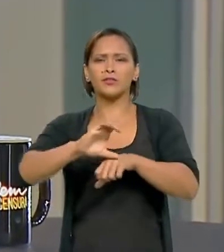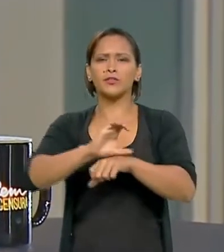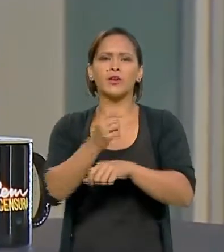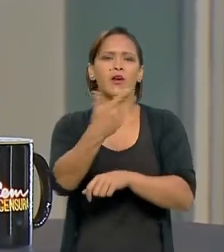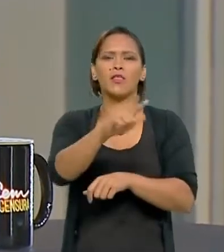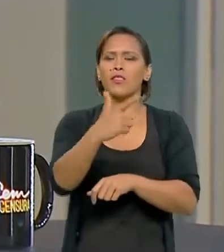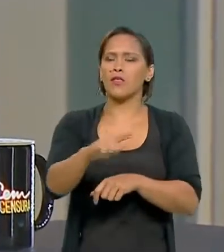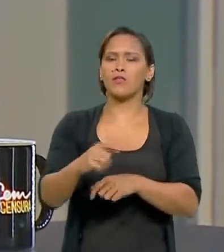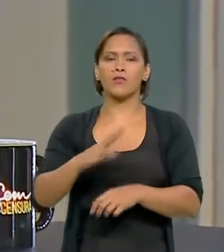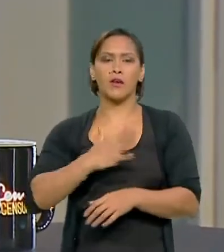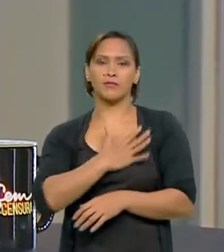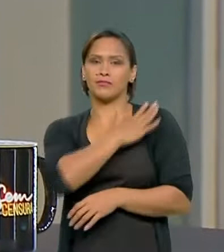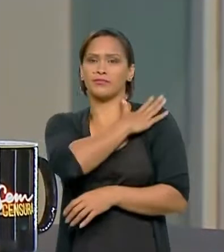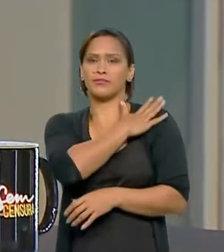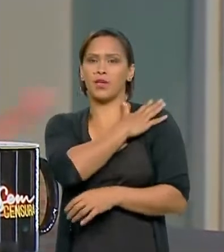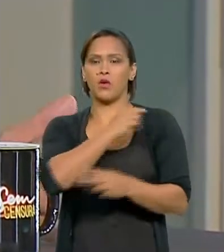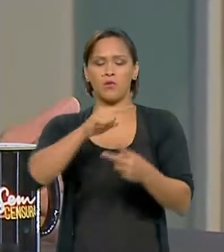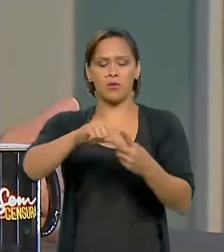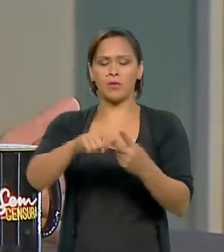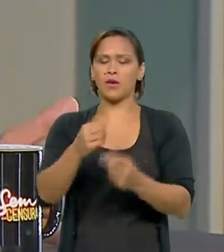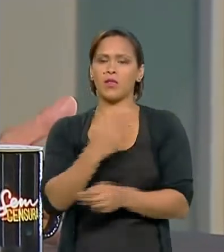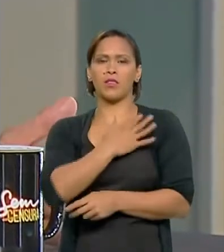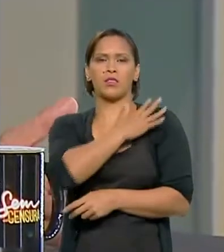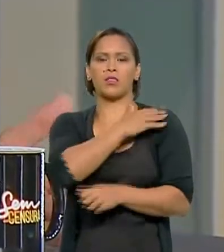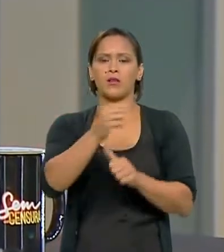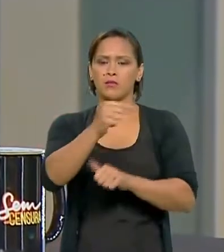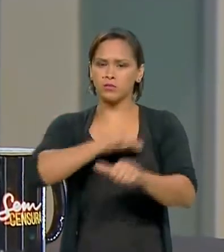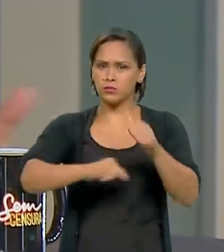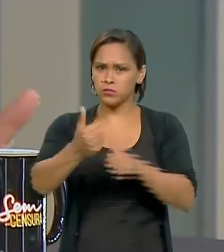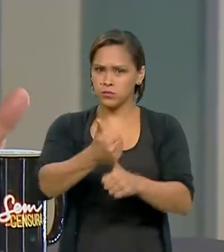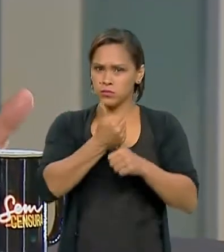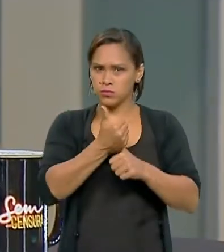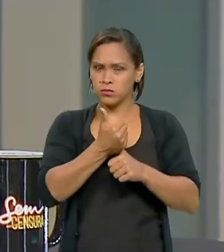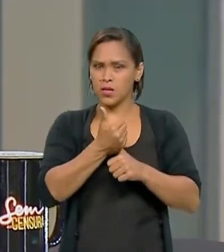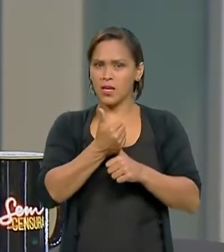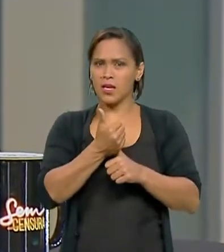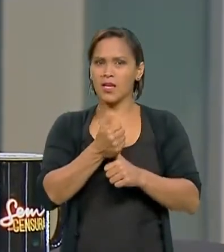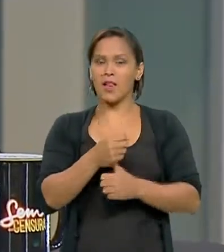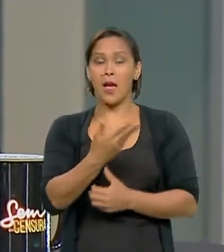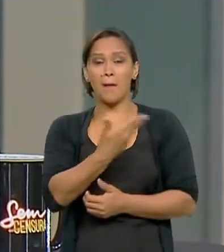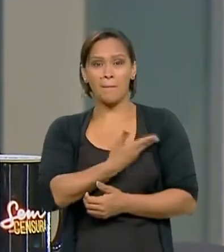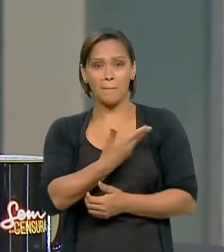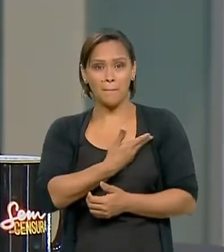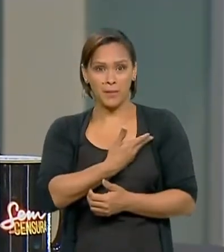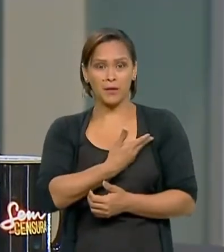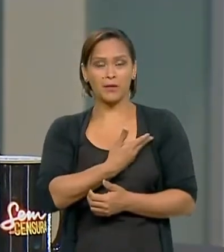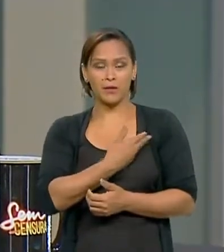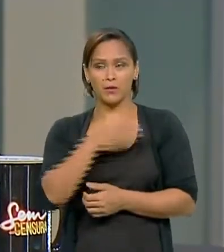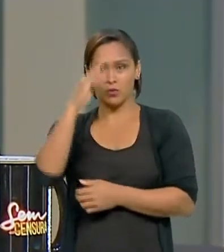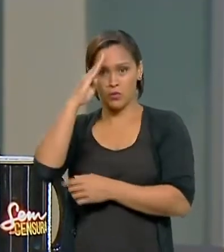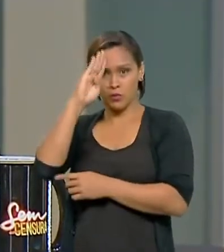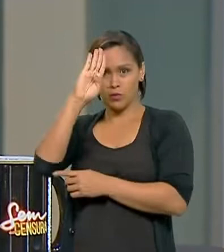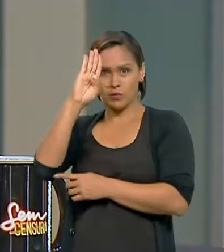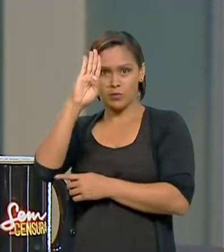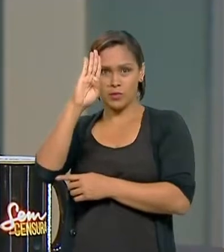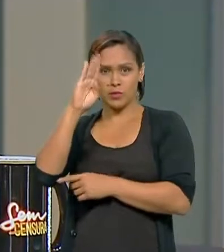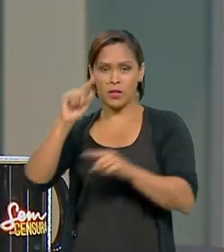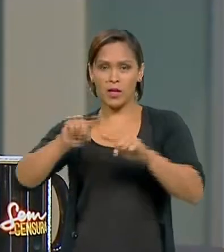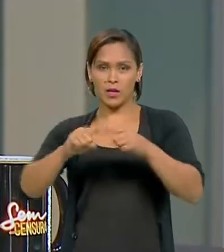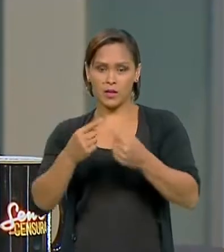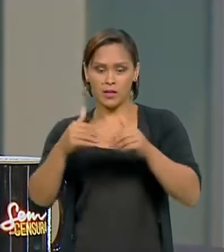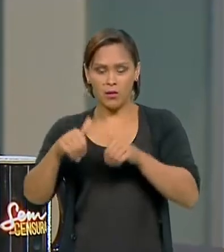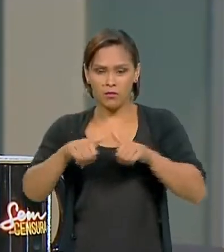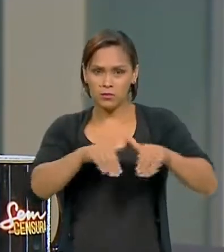qualquer dos comandantes. O general Pujol é colega de turma de academia militar do presidente da República. Então,